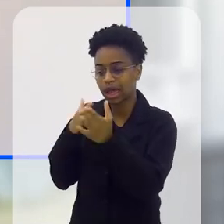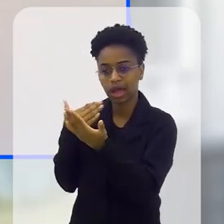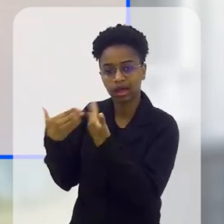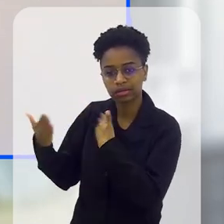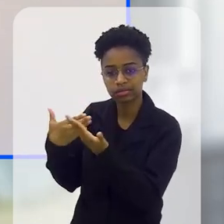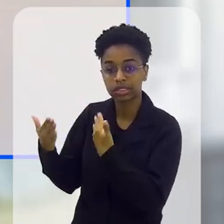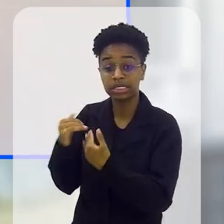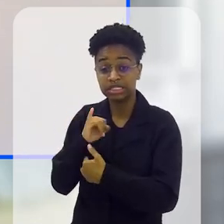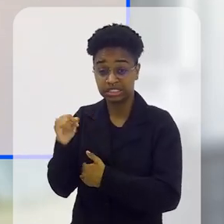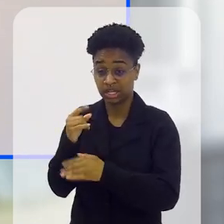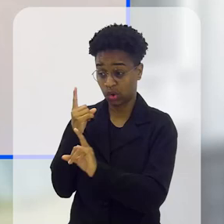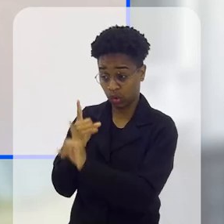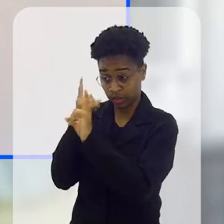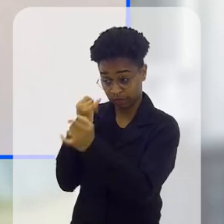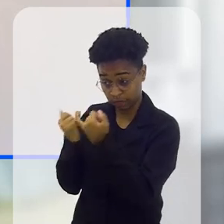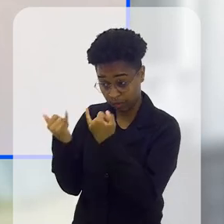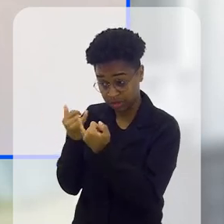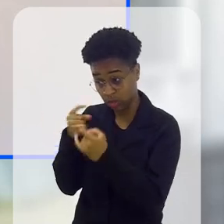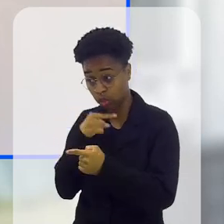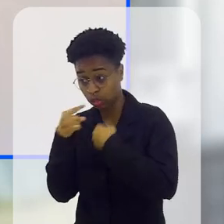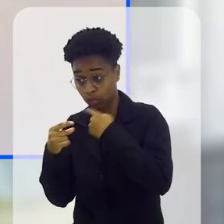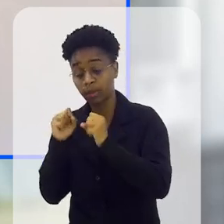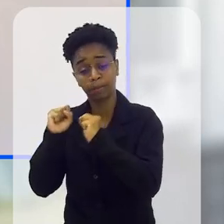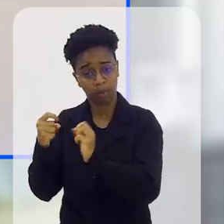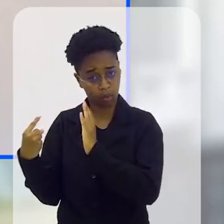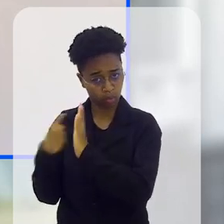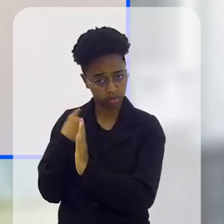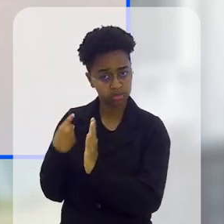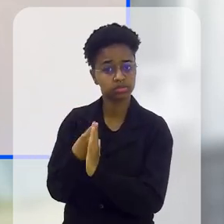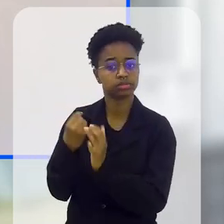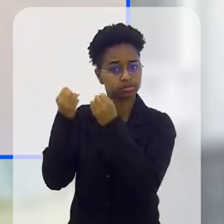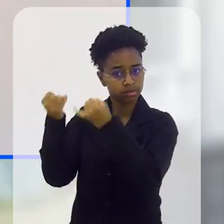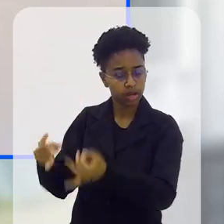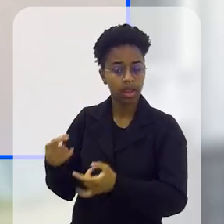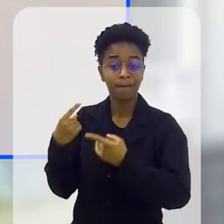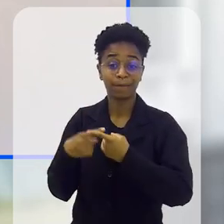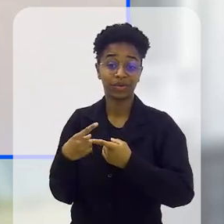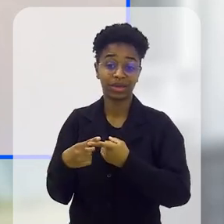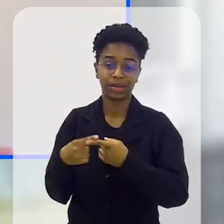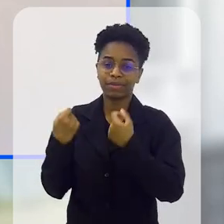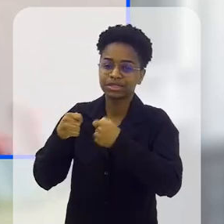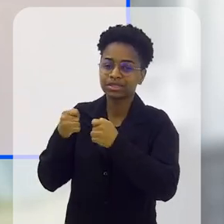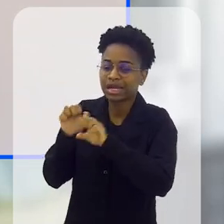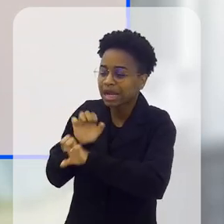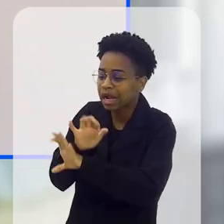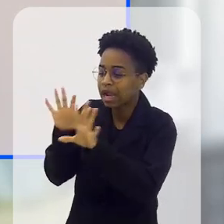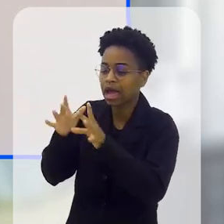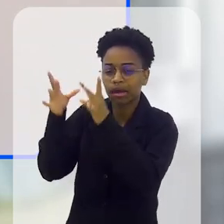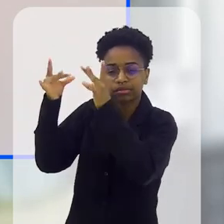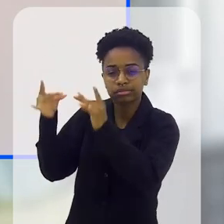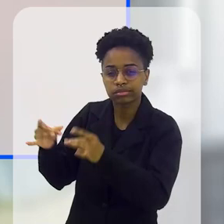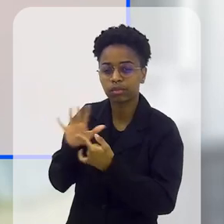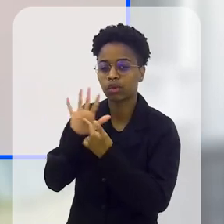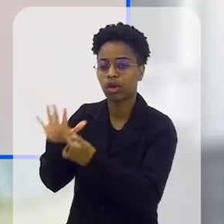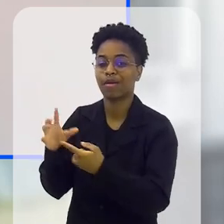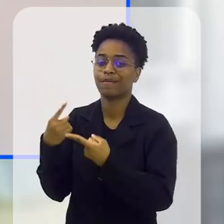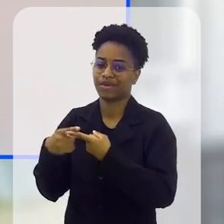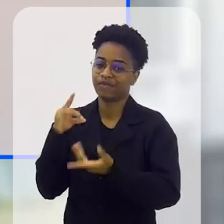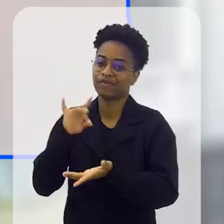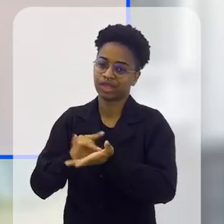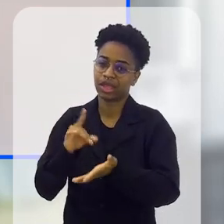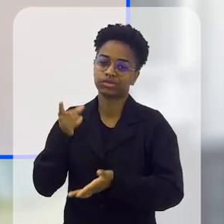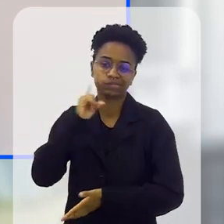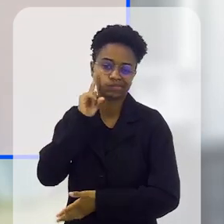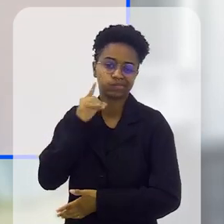troca. Se você encontrar uma informação e ficar na dúvida se isso cabe para você, por favor, me pergunta. Vamos desaparecer juntos, porque isso